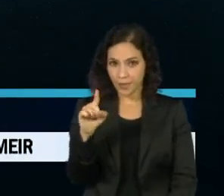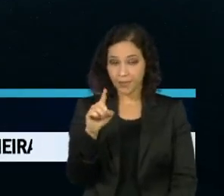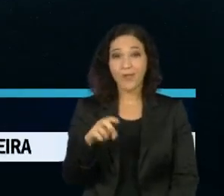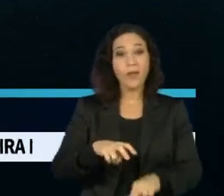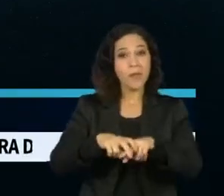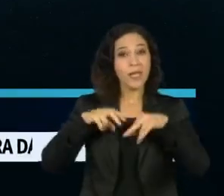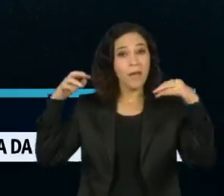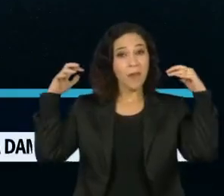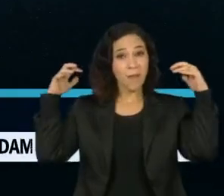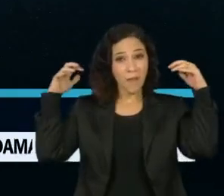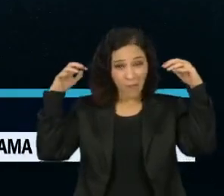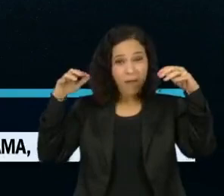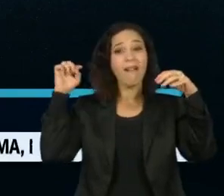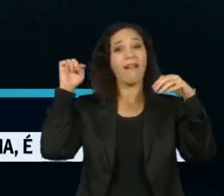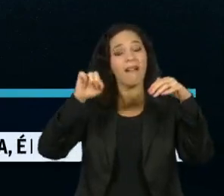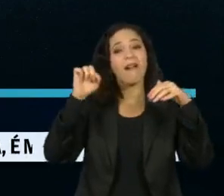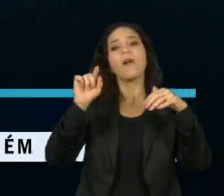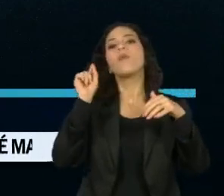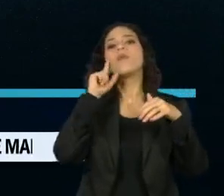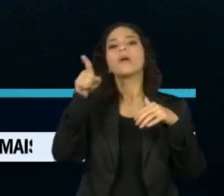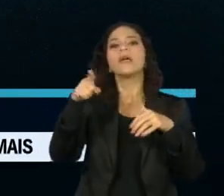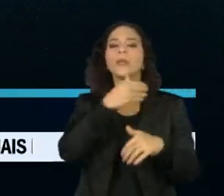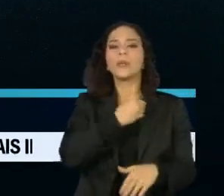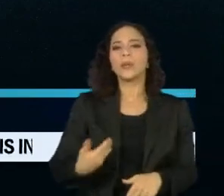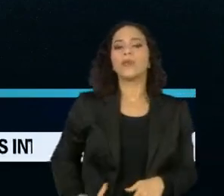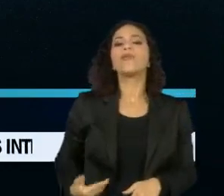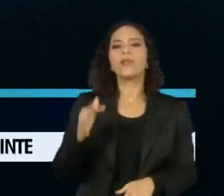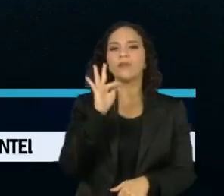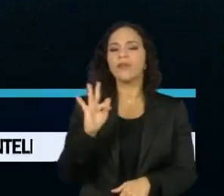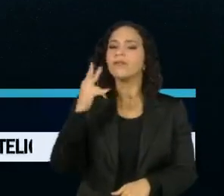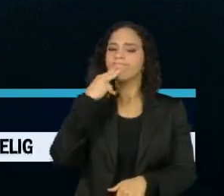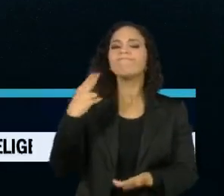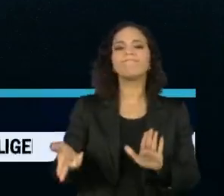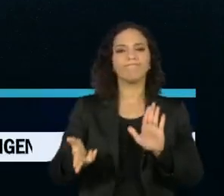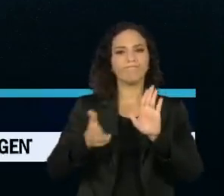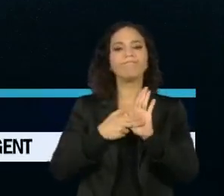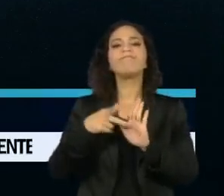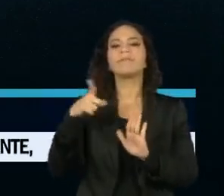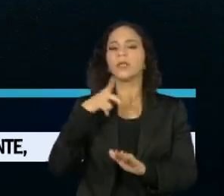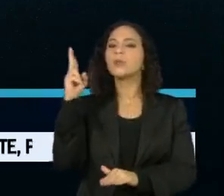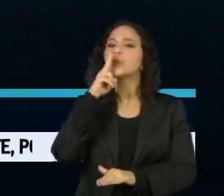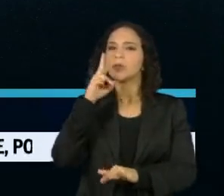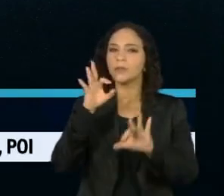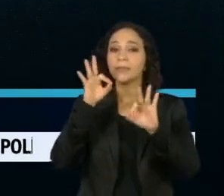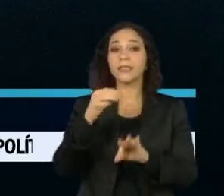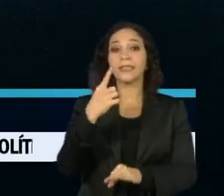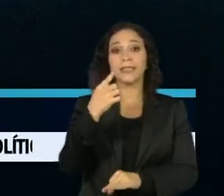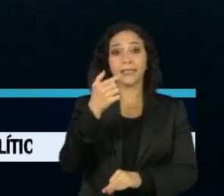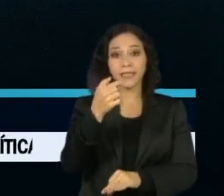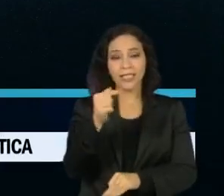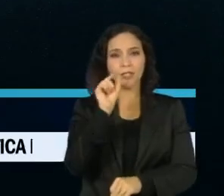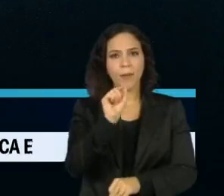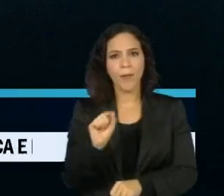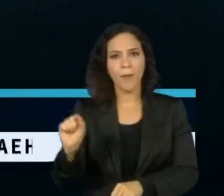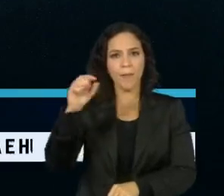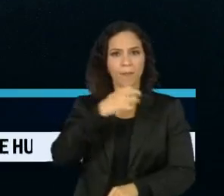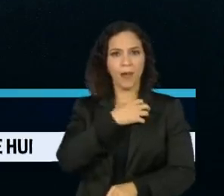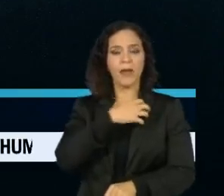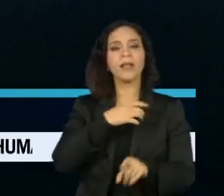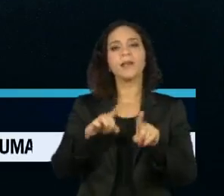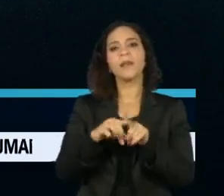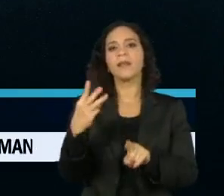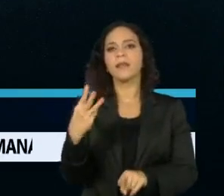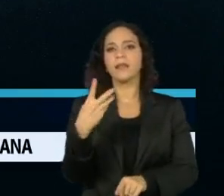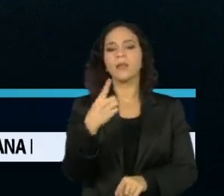governo federal também reconheceu o estado de emergência em 17 municípios baianos e 31 mineiros. Segundo o Instituto